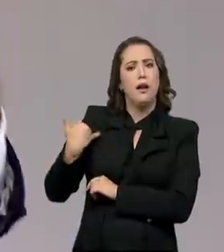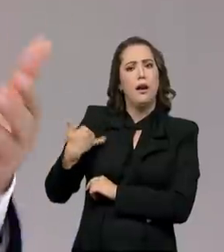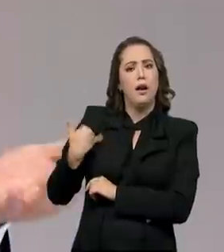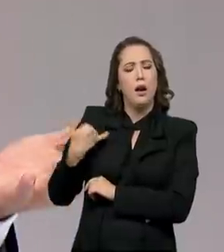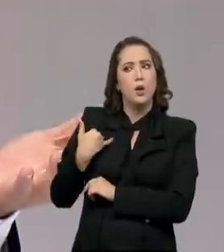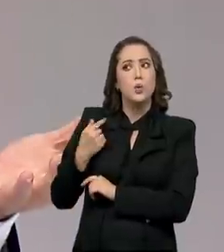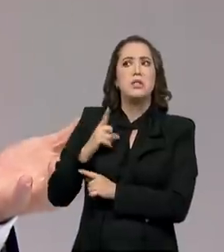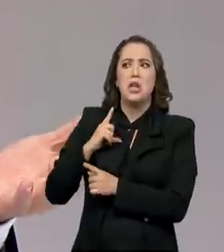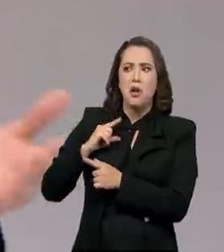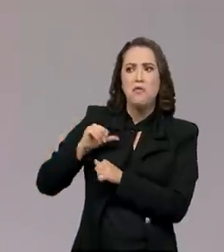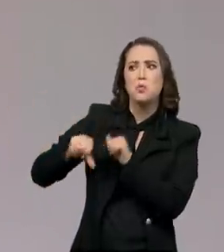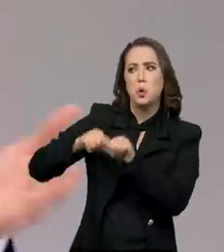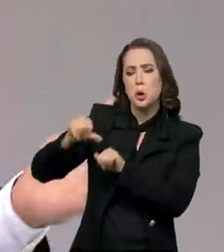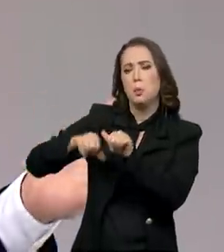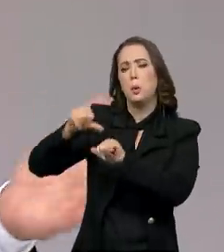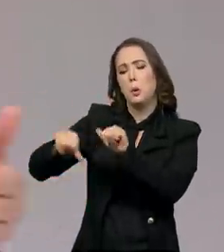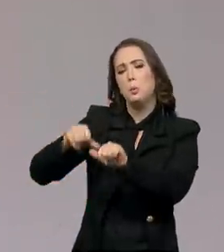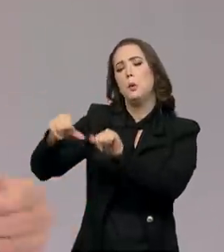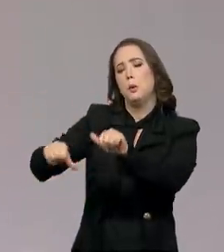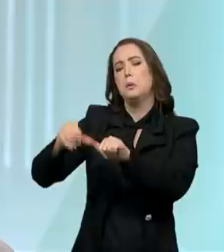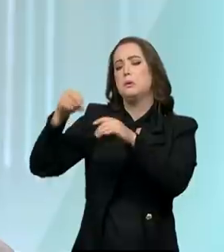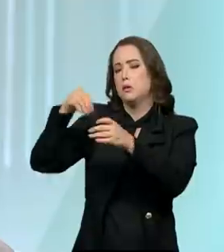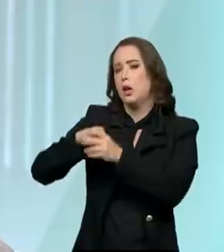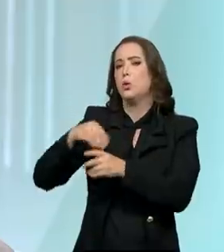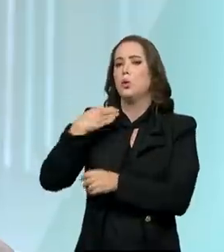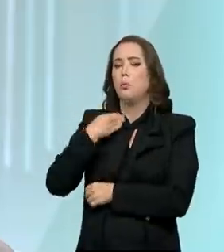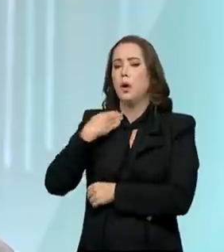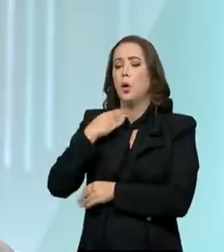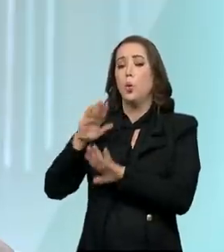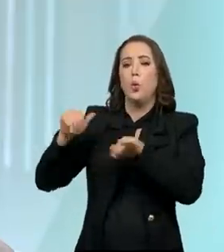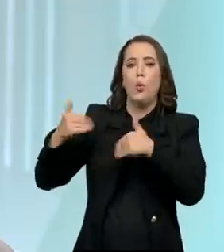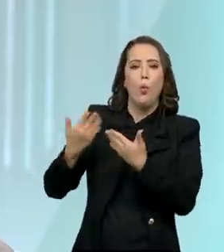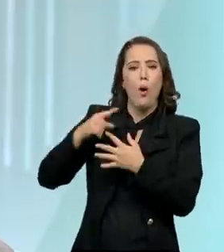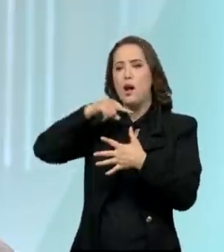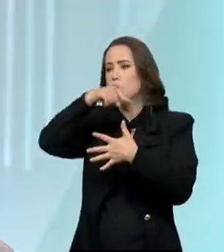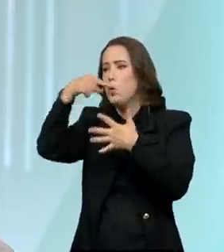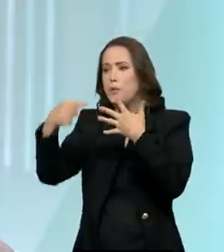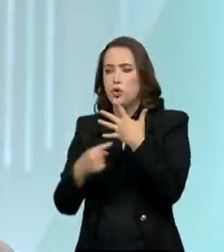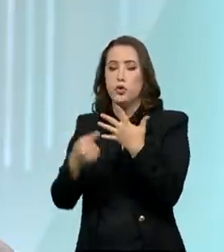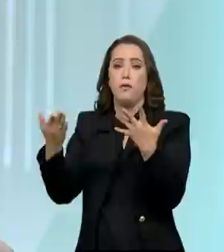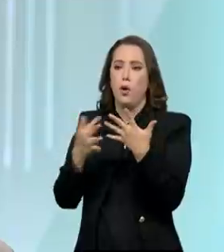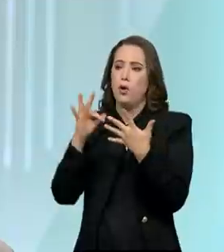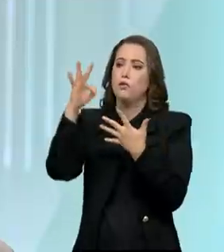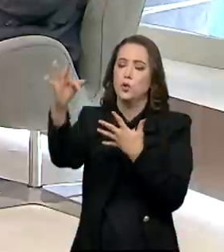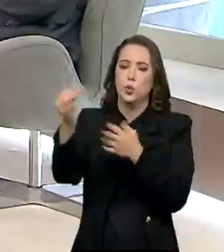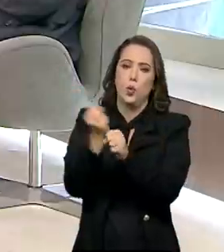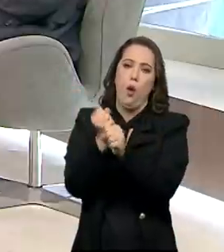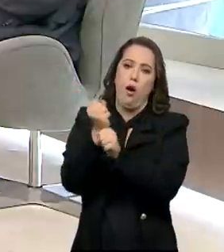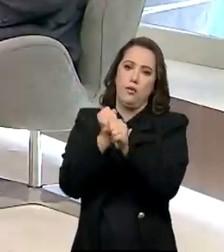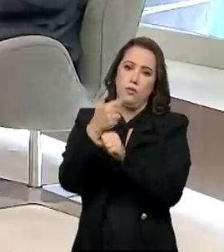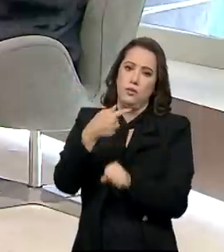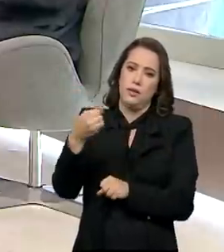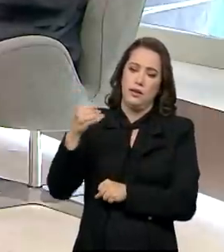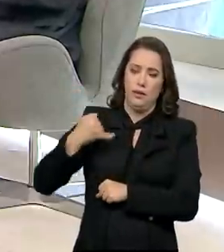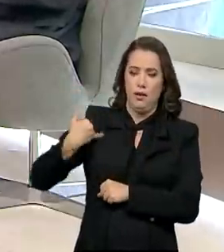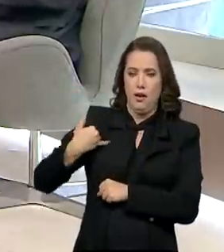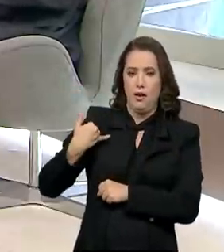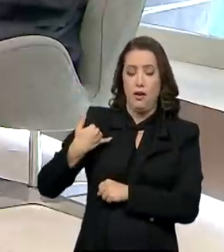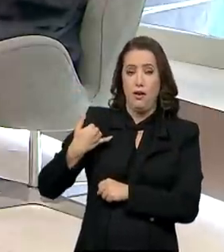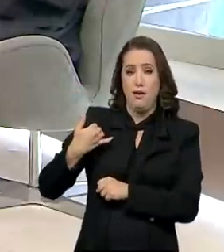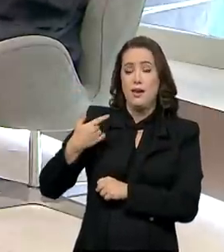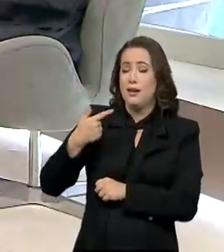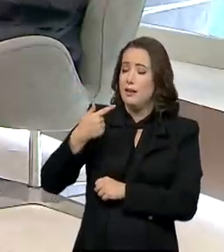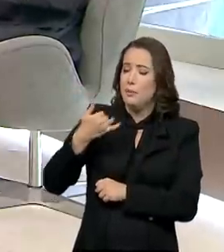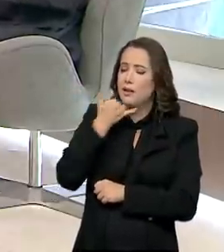evoluções na história do banco, né? Quais são as metas para o ano que vem, presidente? A meta é que a gente,